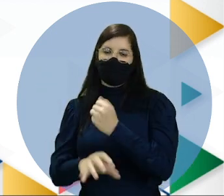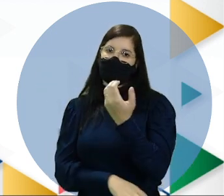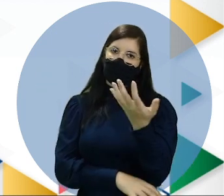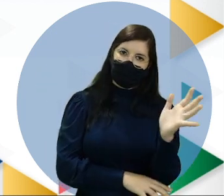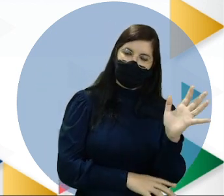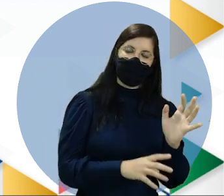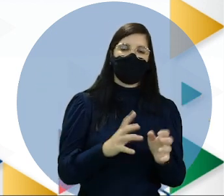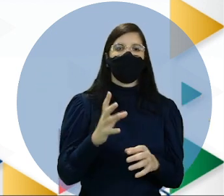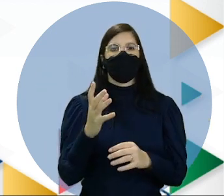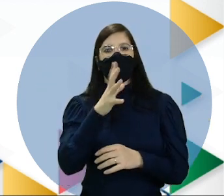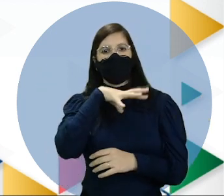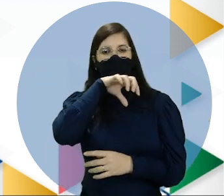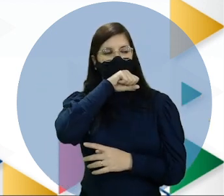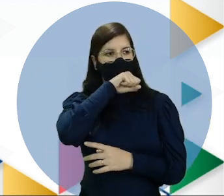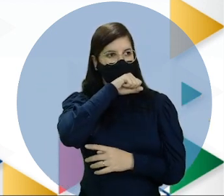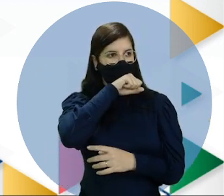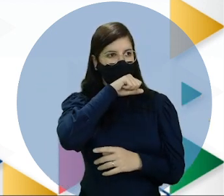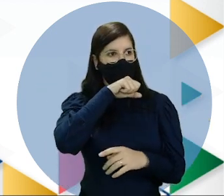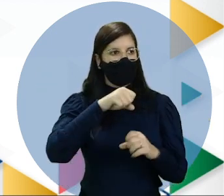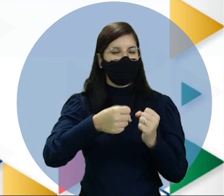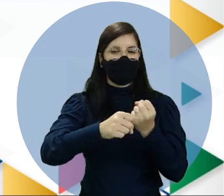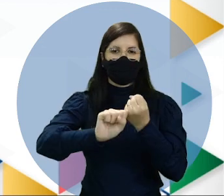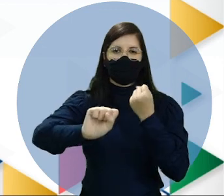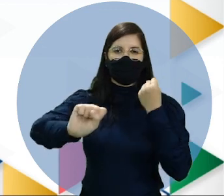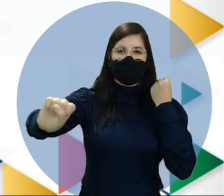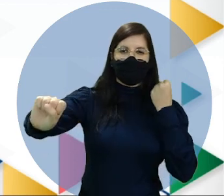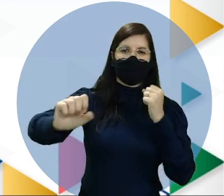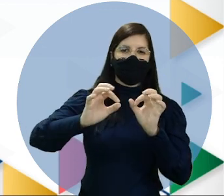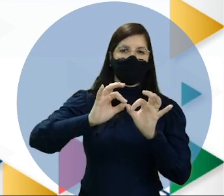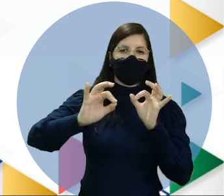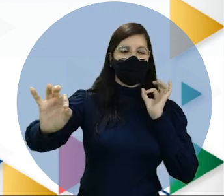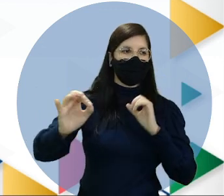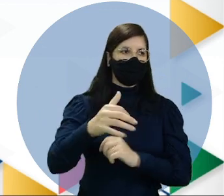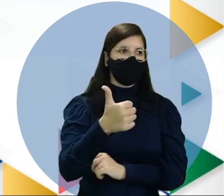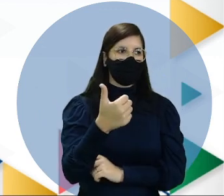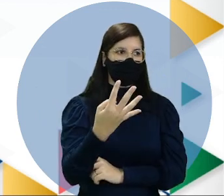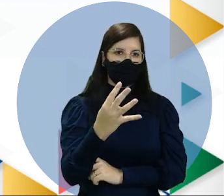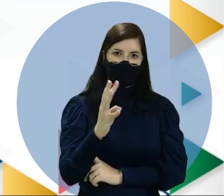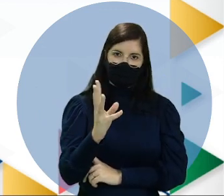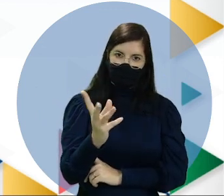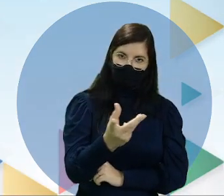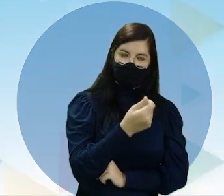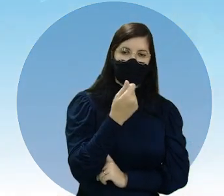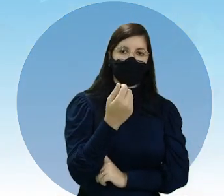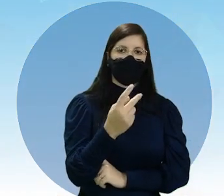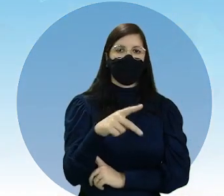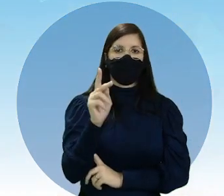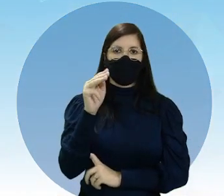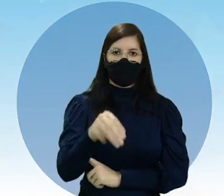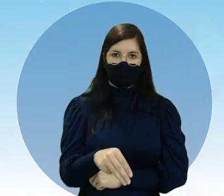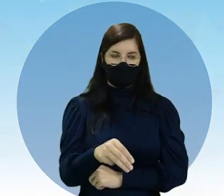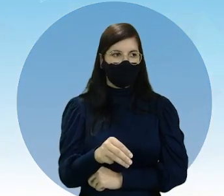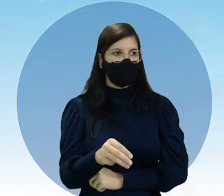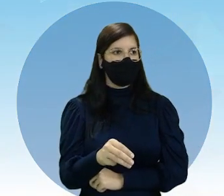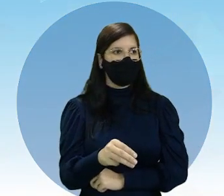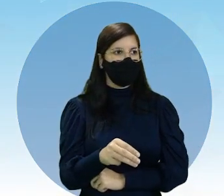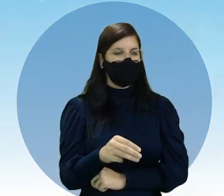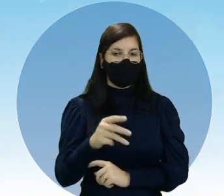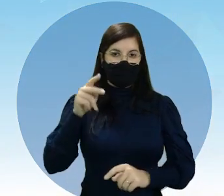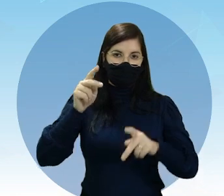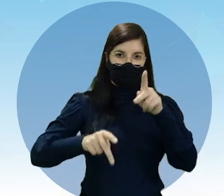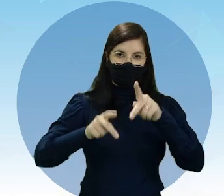sua dimensão territorial é estimada de 14 milhões de quilômetros quadrados. A sua